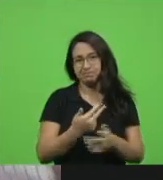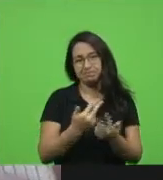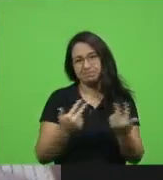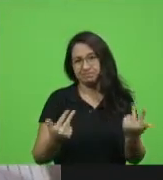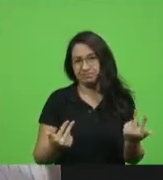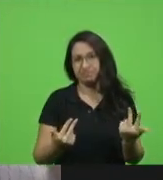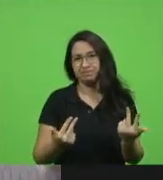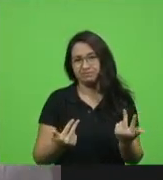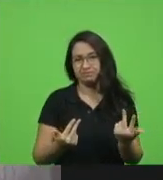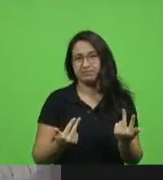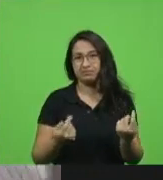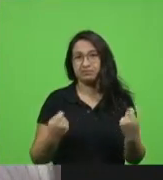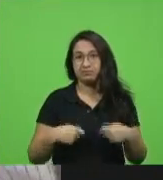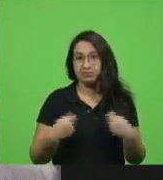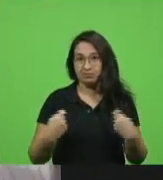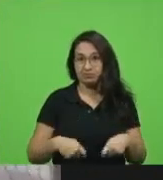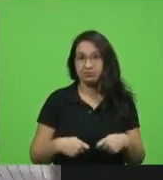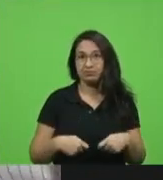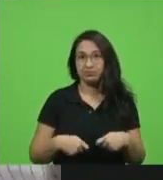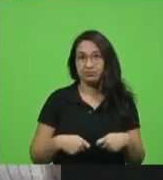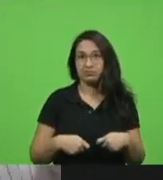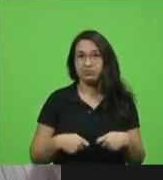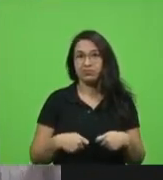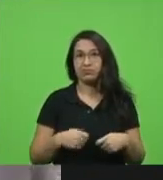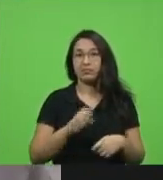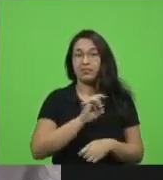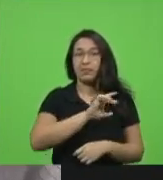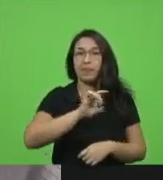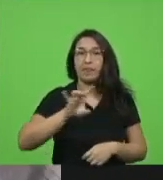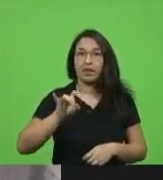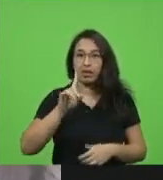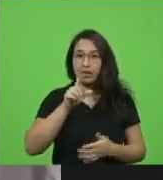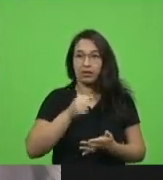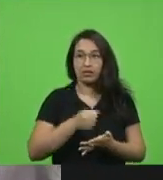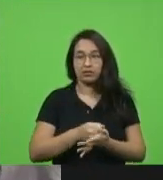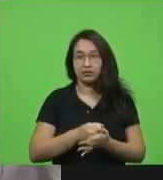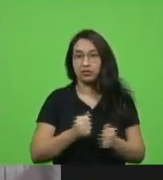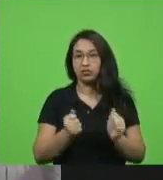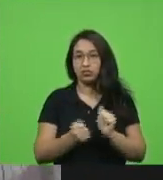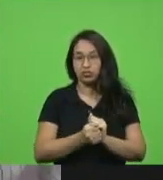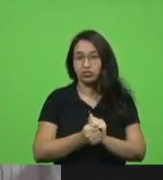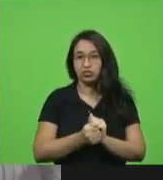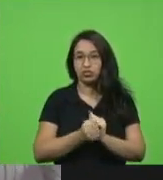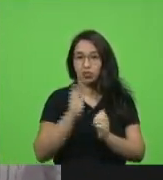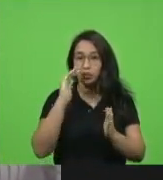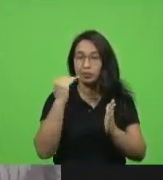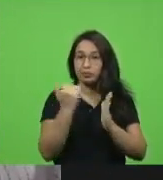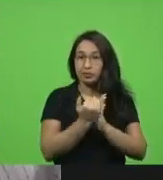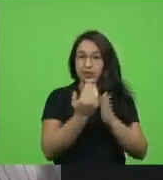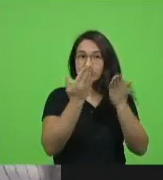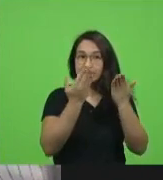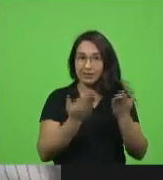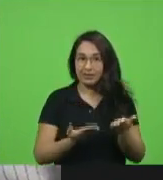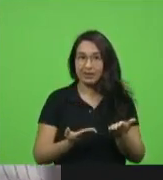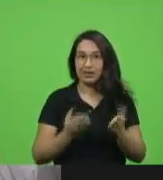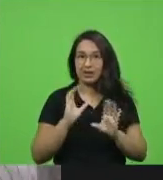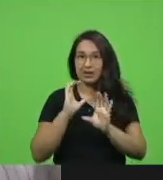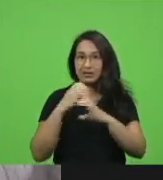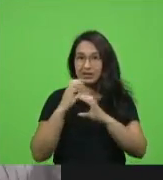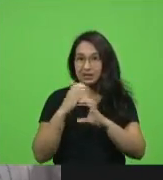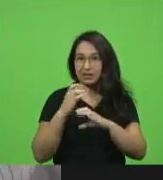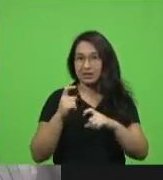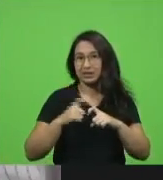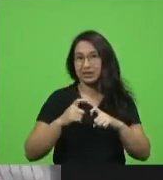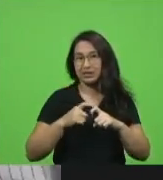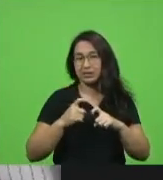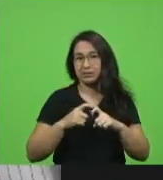somamos juntos nós fizemos aquilo que recomenda a ciência médica ou nós não vamos ter nunca